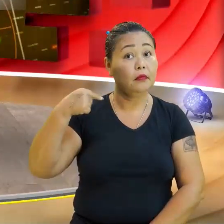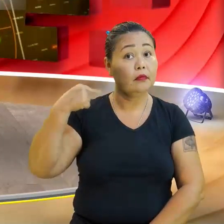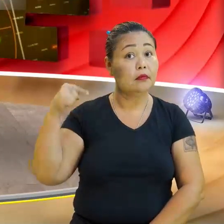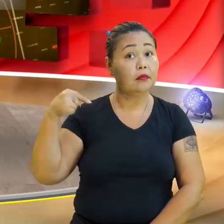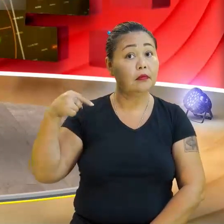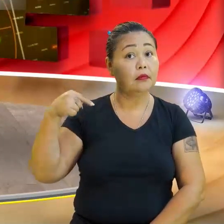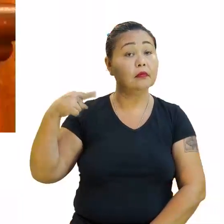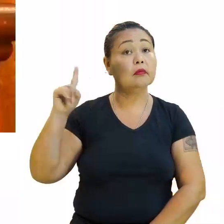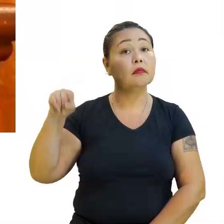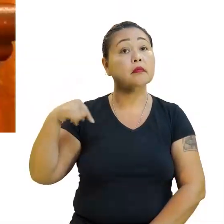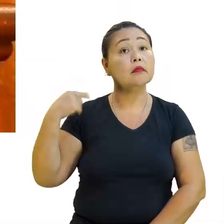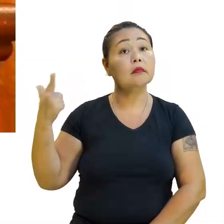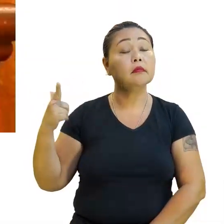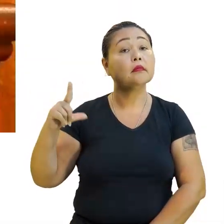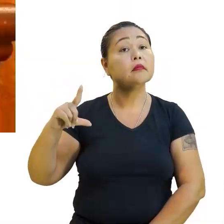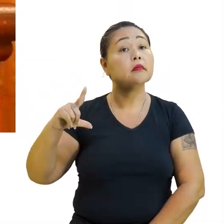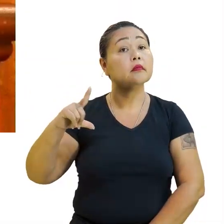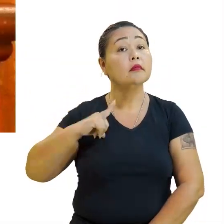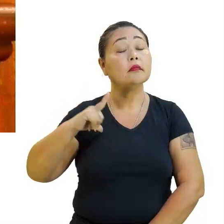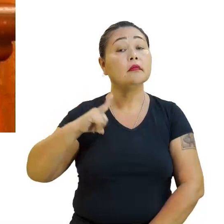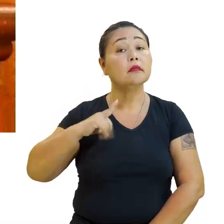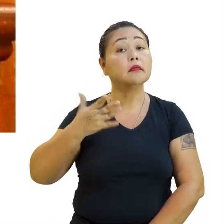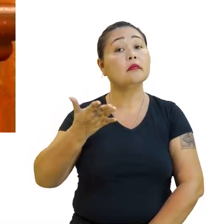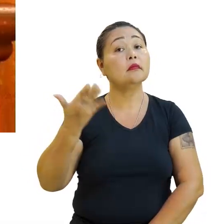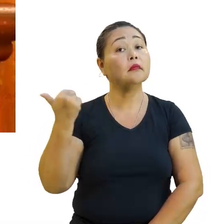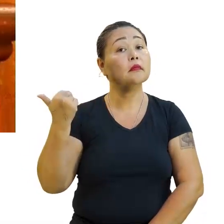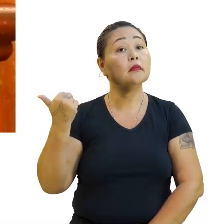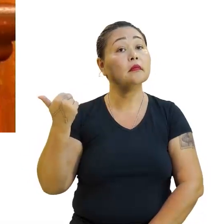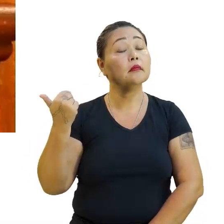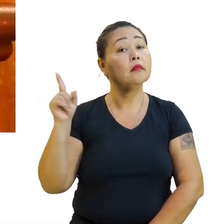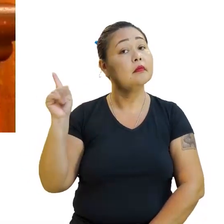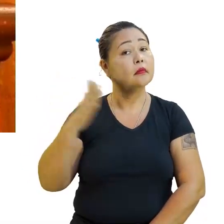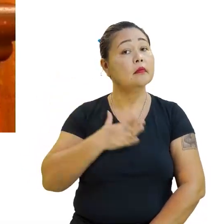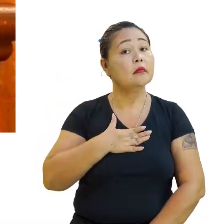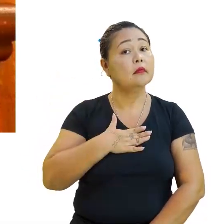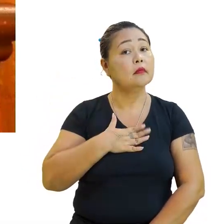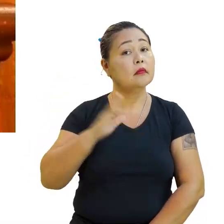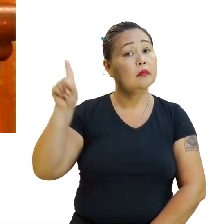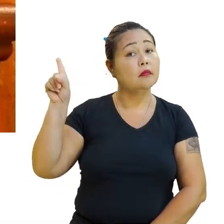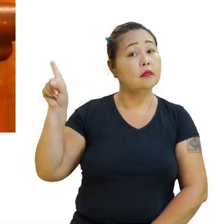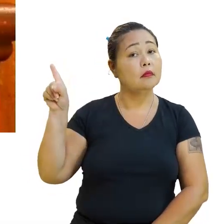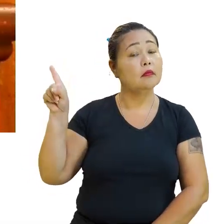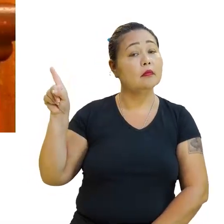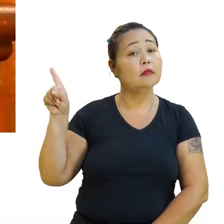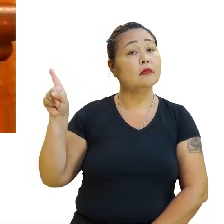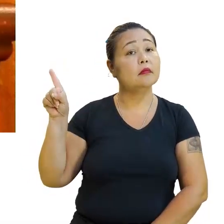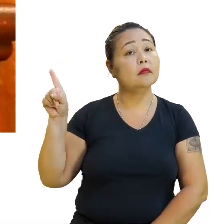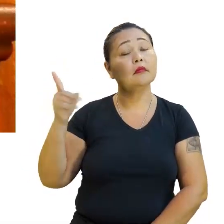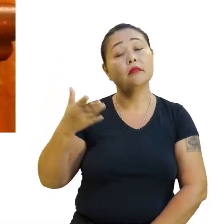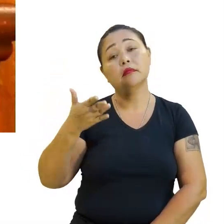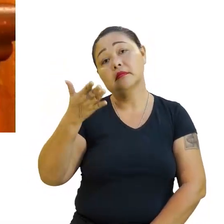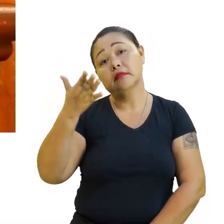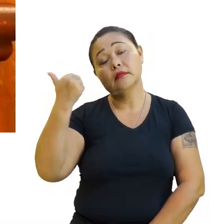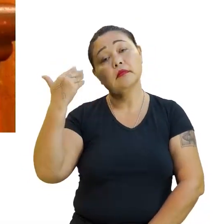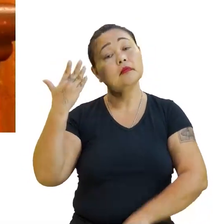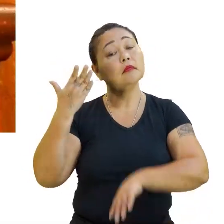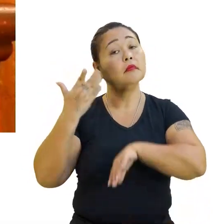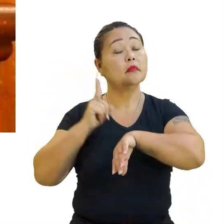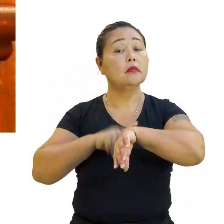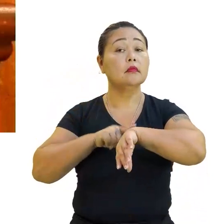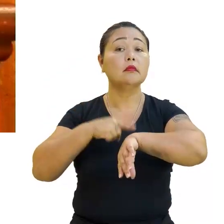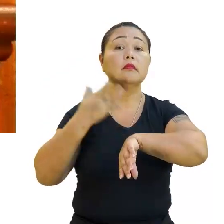Vamos lá? E aí, tem gente para aqui, ó. Ah, eu gostei dessa. Mão na Acho que eu quero voltar aqui. Mão na massa! É hora de